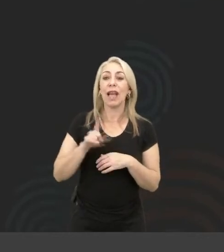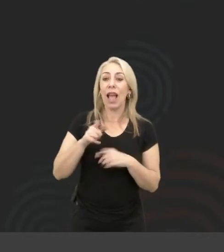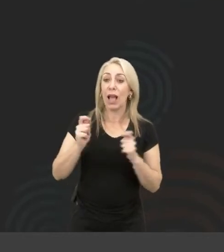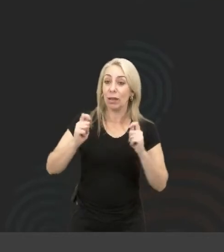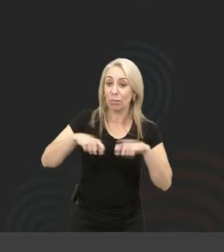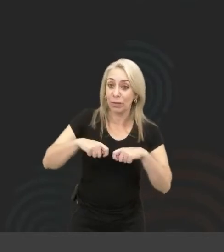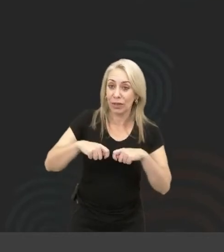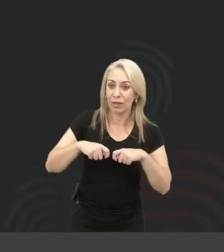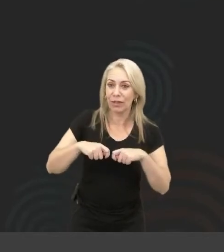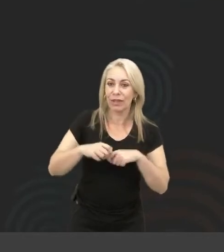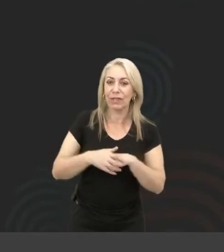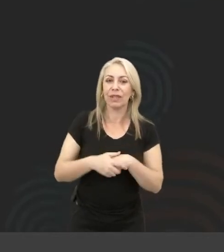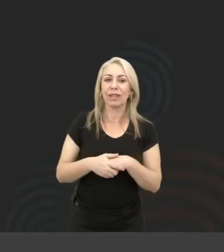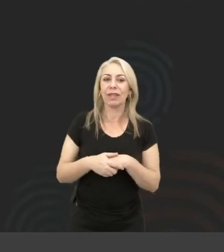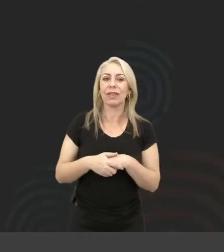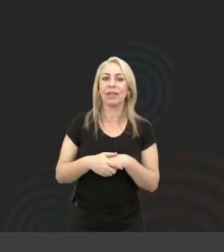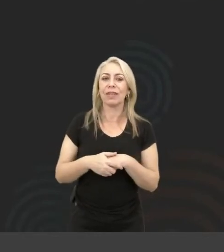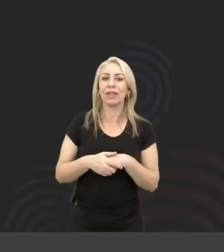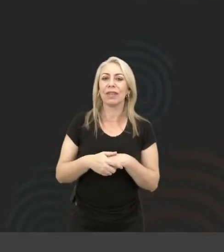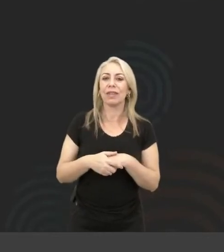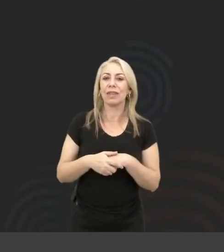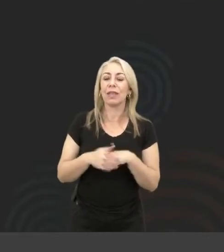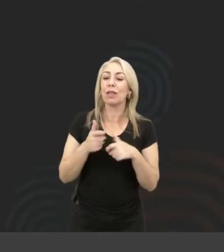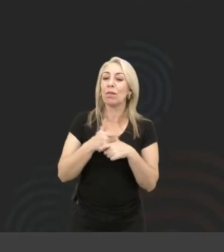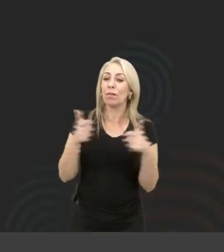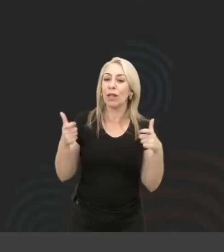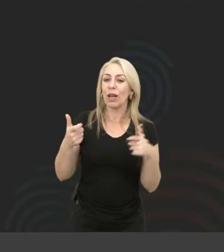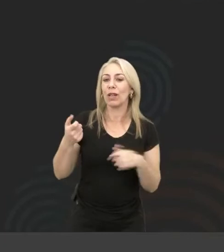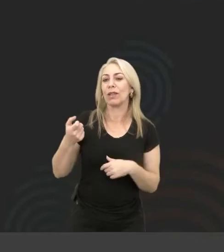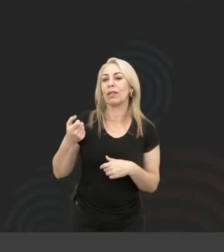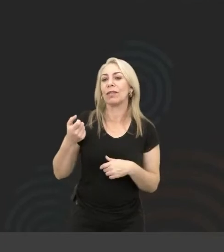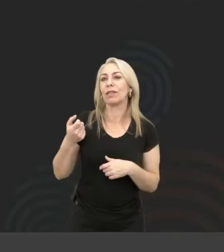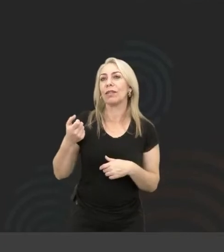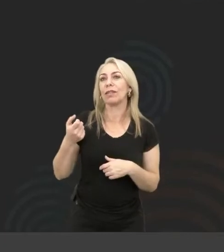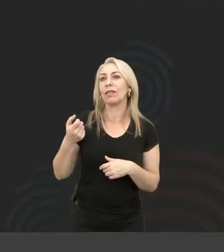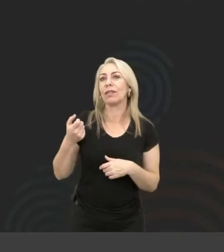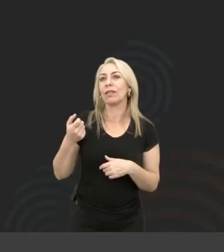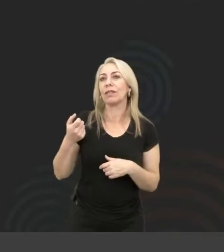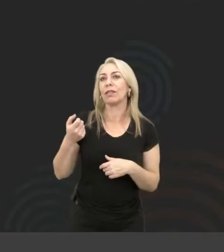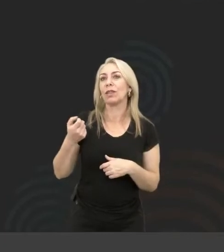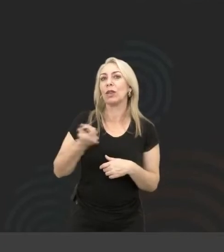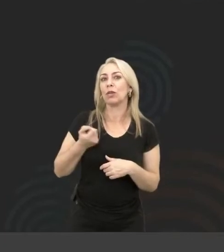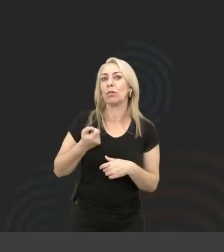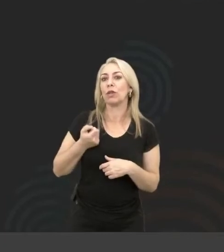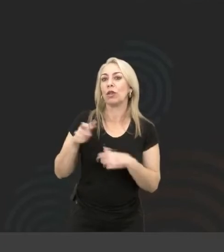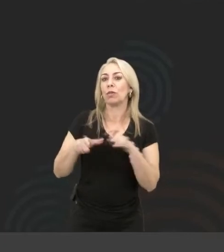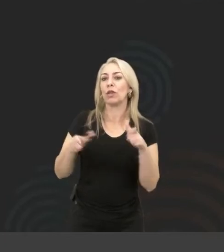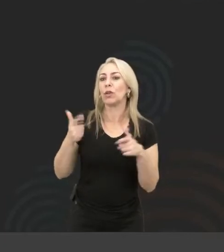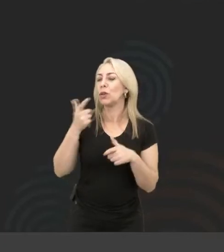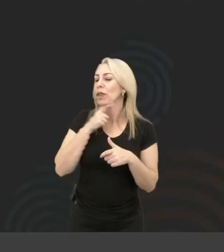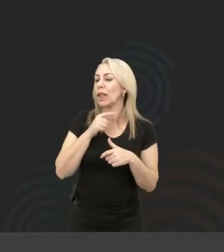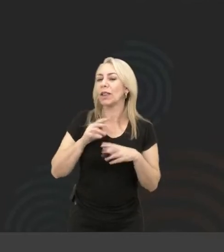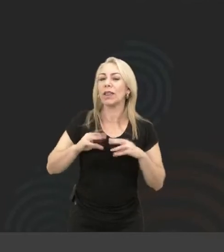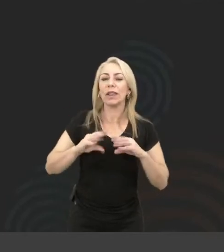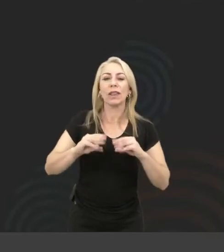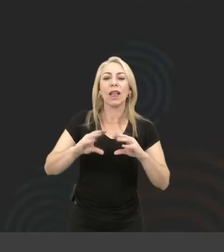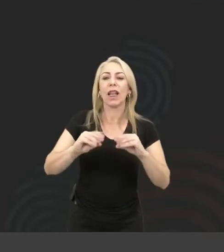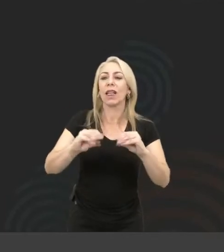possível que o maior número de pessoas consigam interagir com